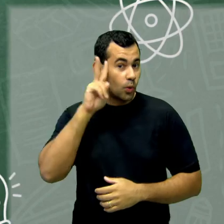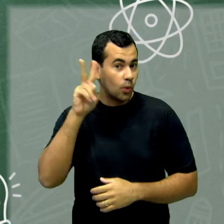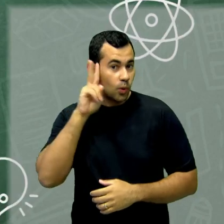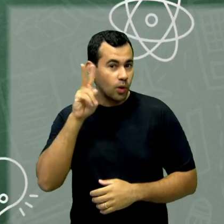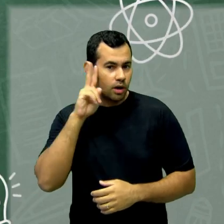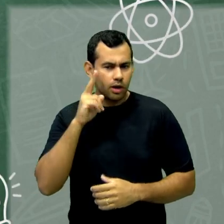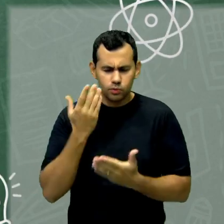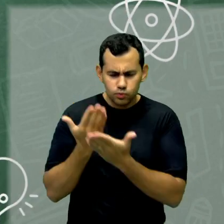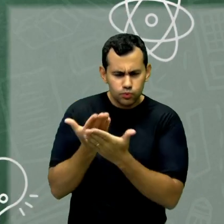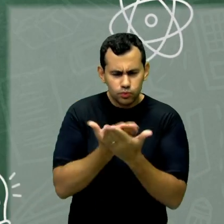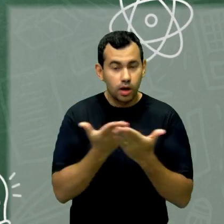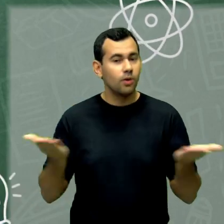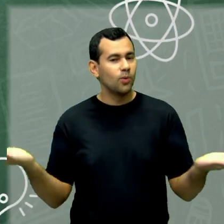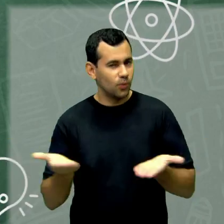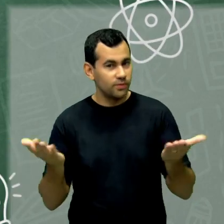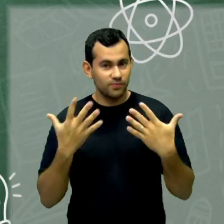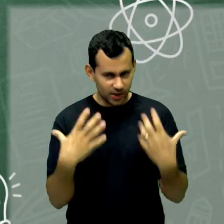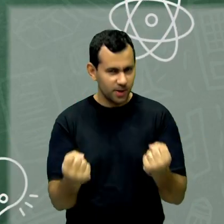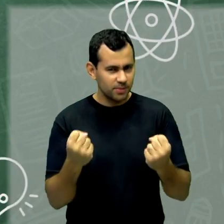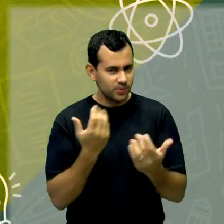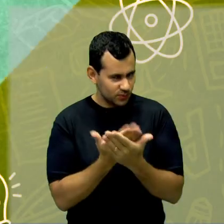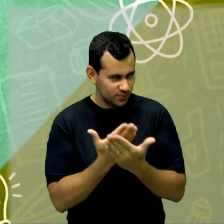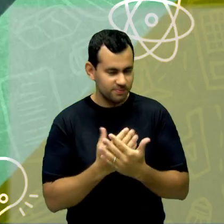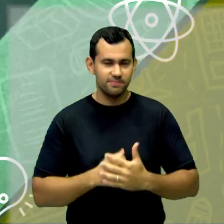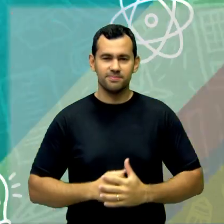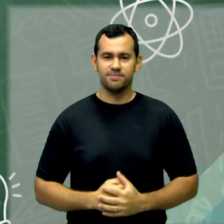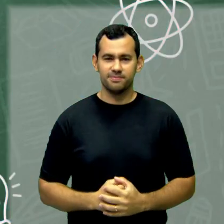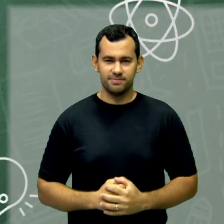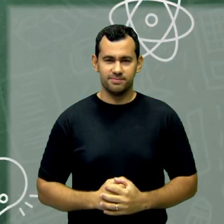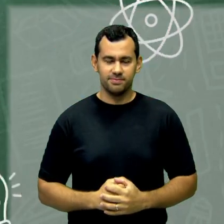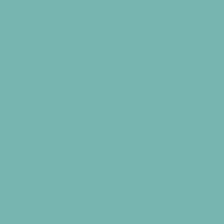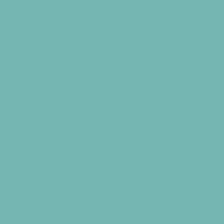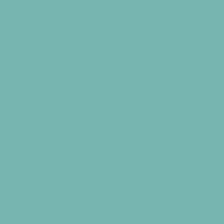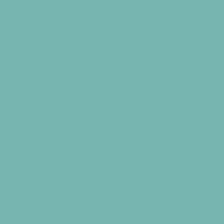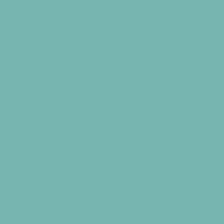História que vamos assistir agora. Então, bora para a aula!